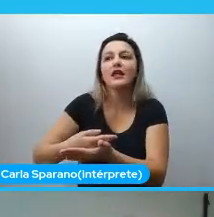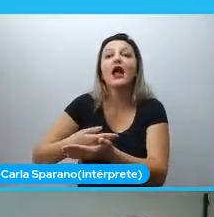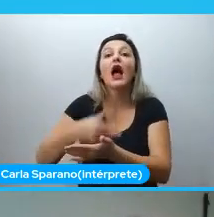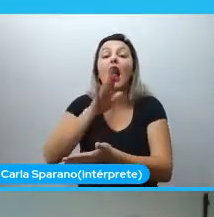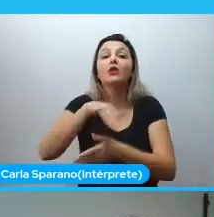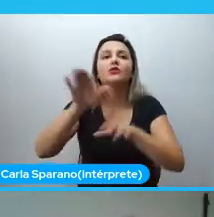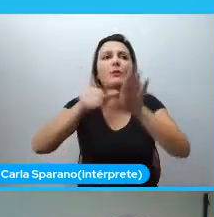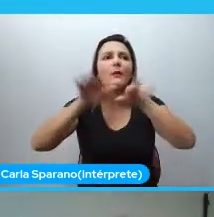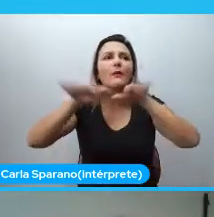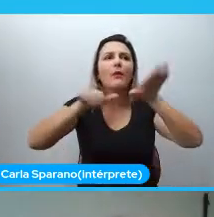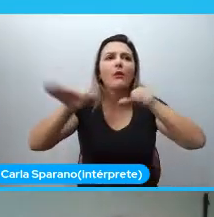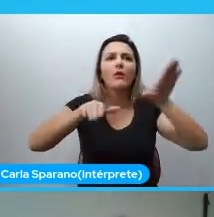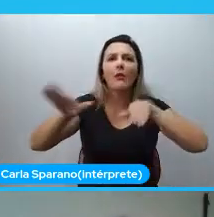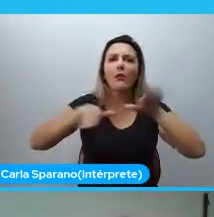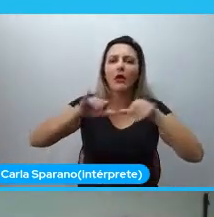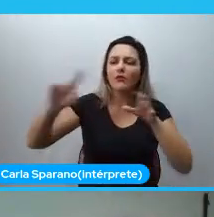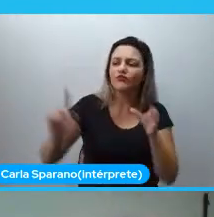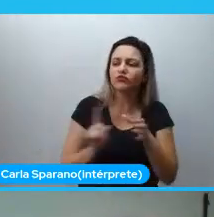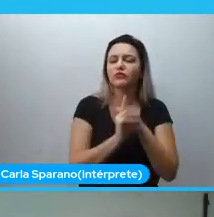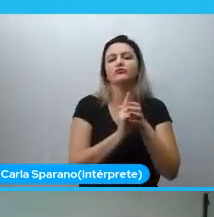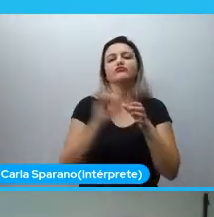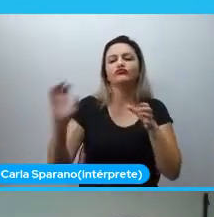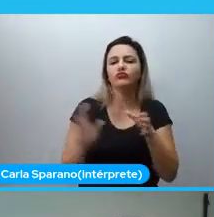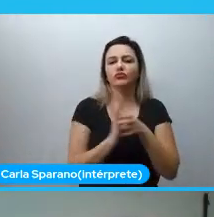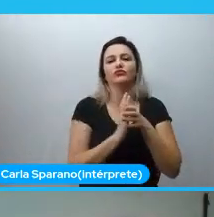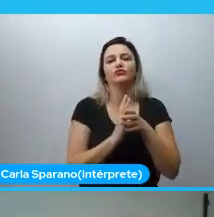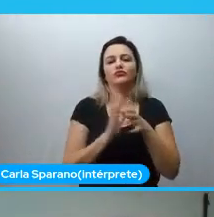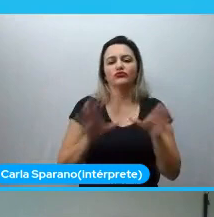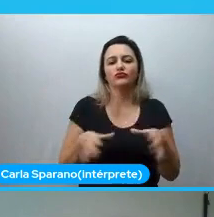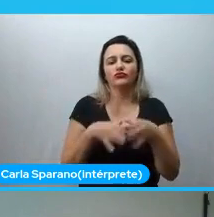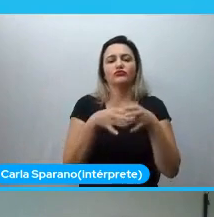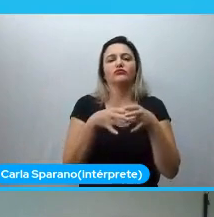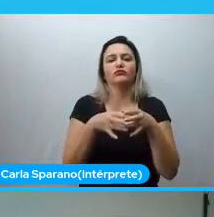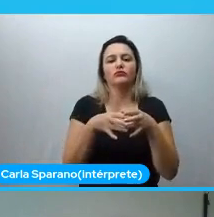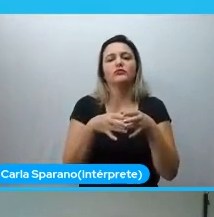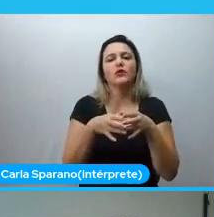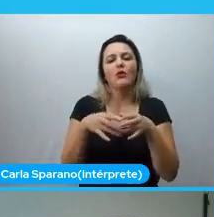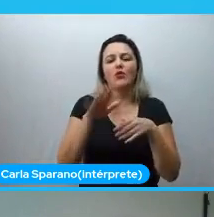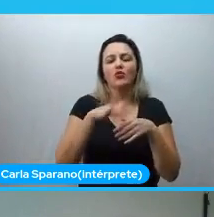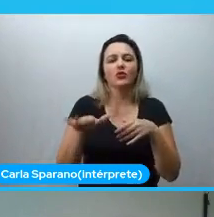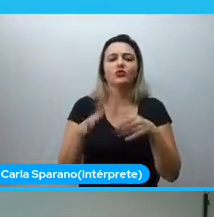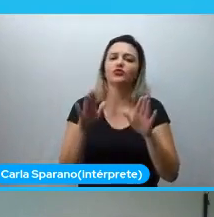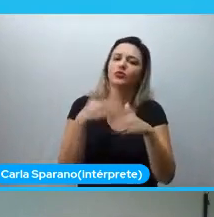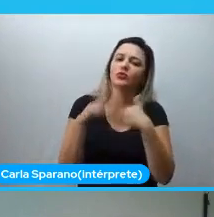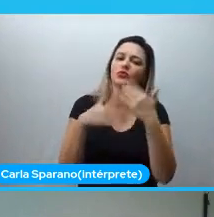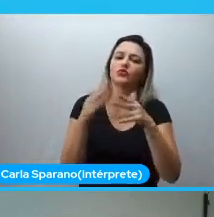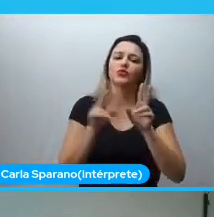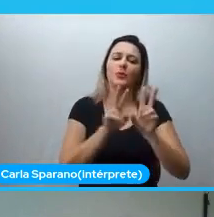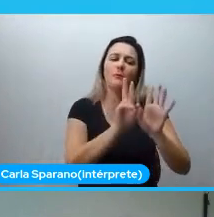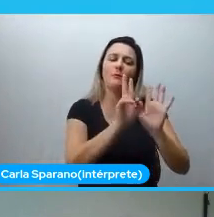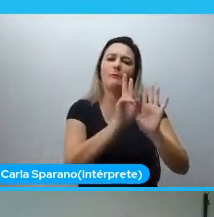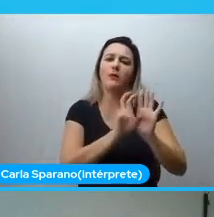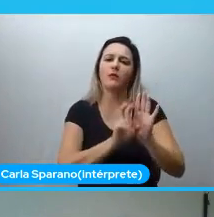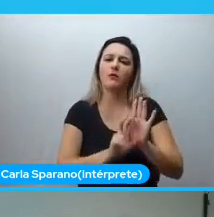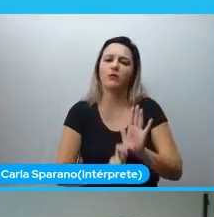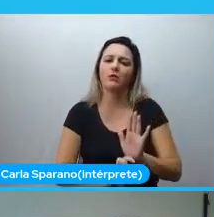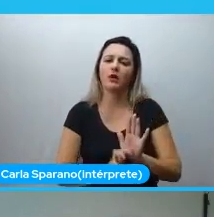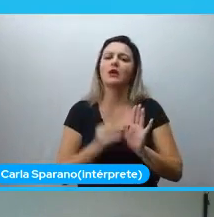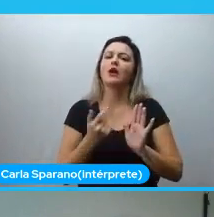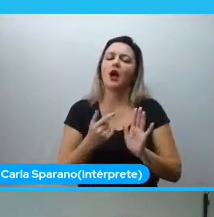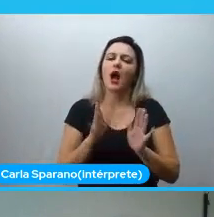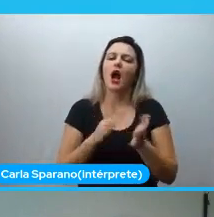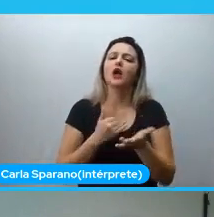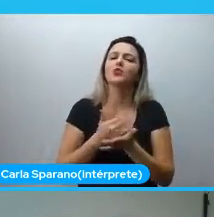temas. E foi puxando os alunos para construir. E eu fiquei com essa parte, né? Que era construir um folder